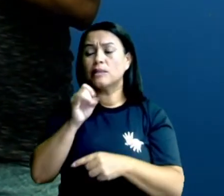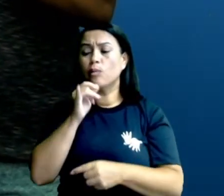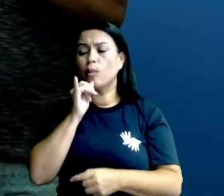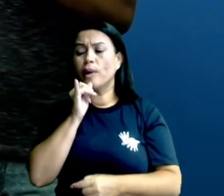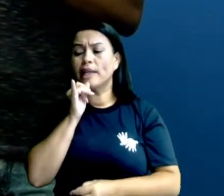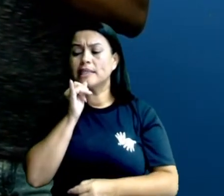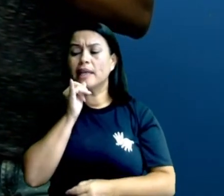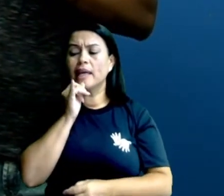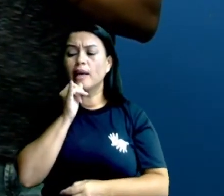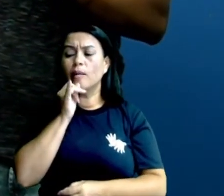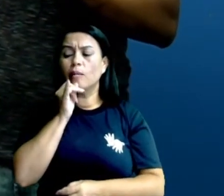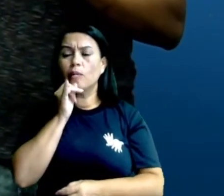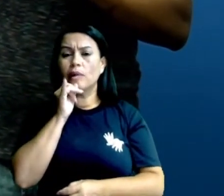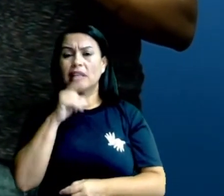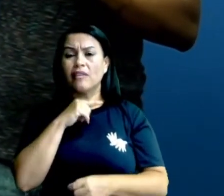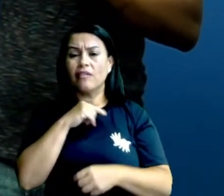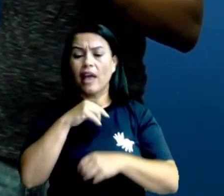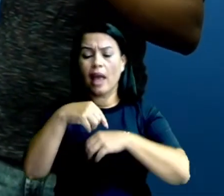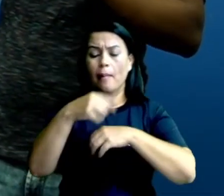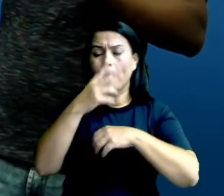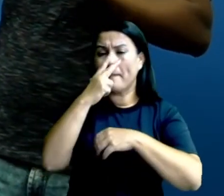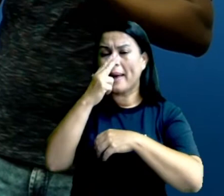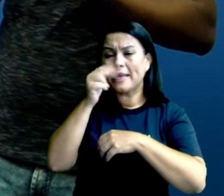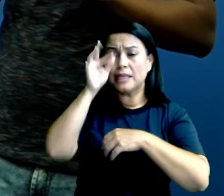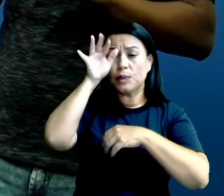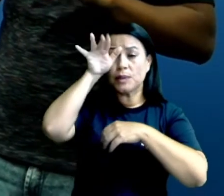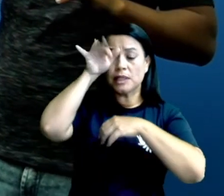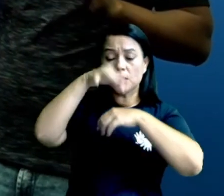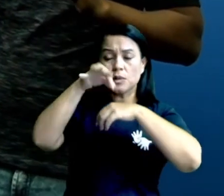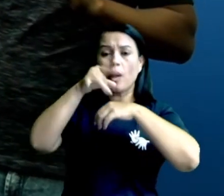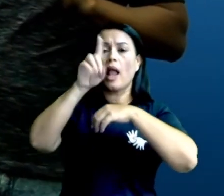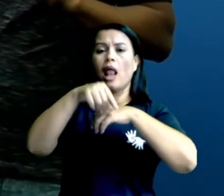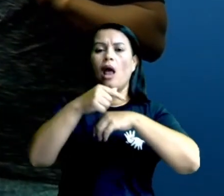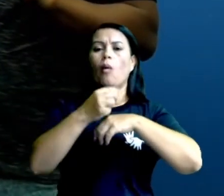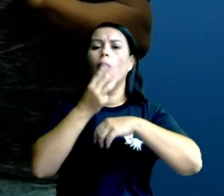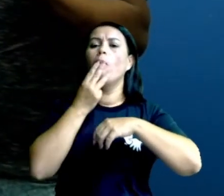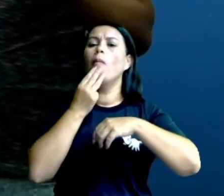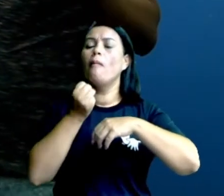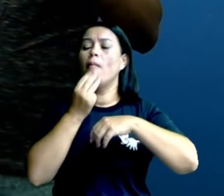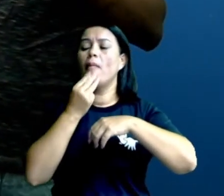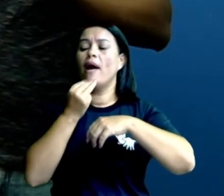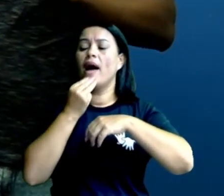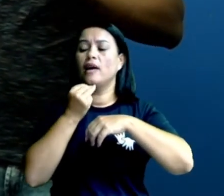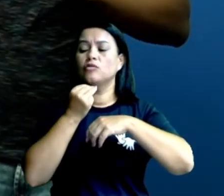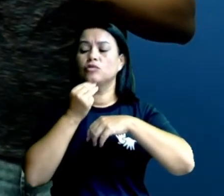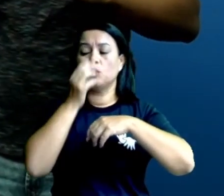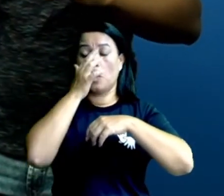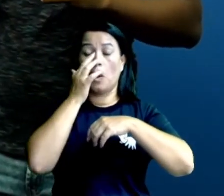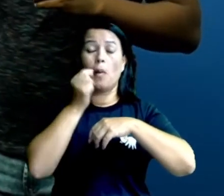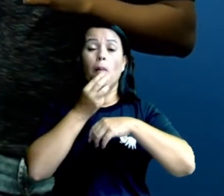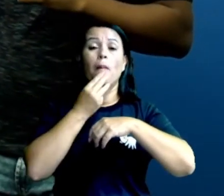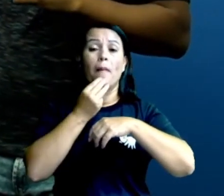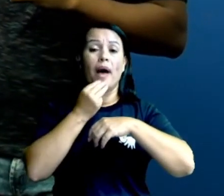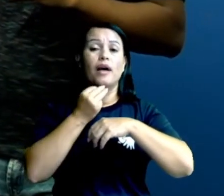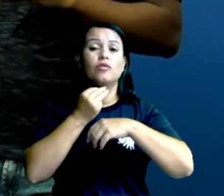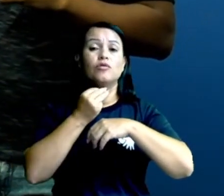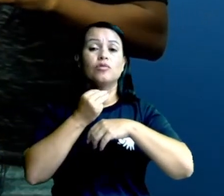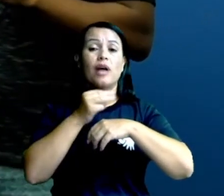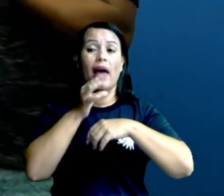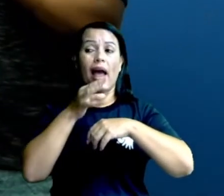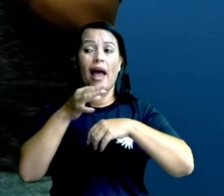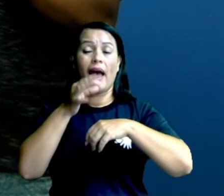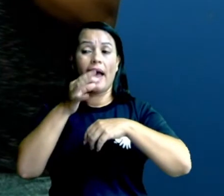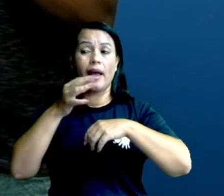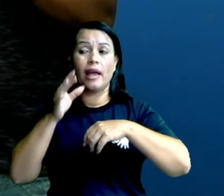bem peludinha, com grandes cílios, ele é um mosquito macho, ele não pica, mas ele atrai as fêmeas. E se ele